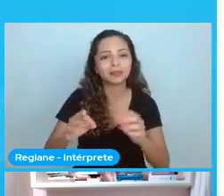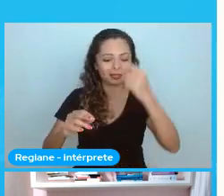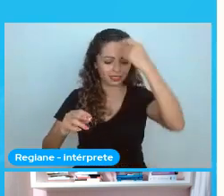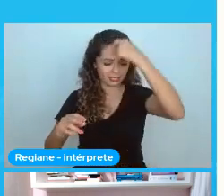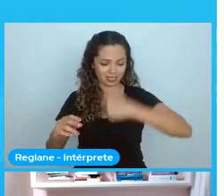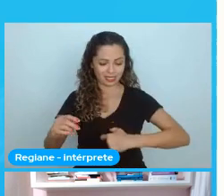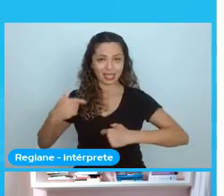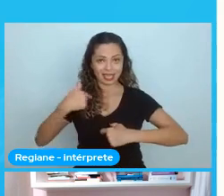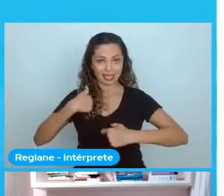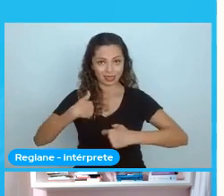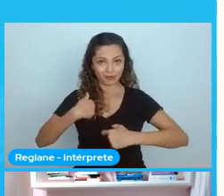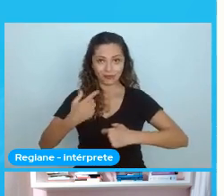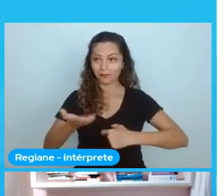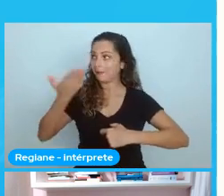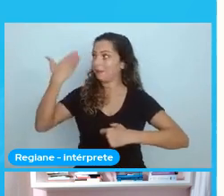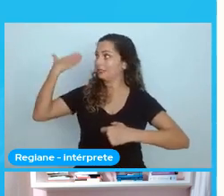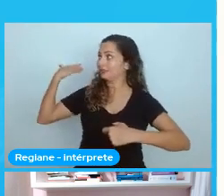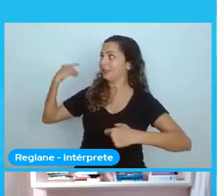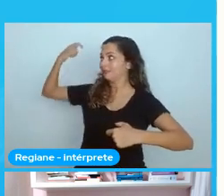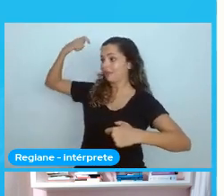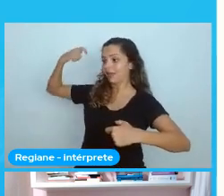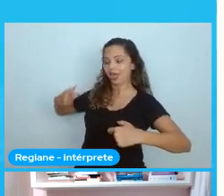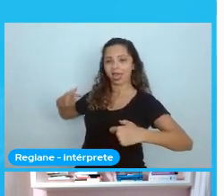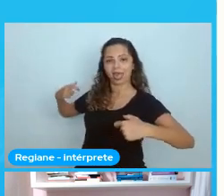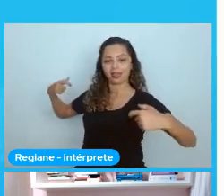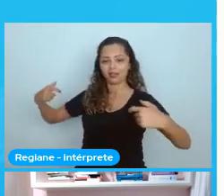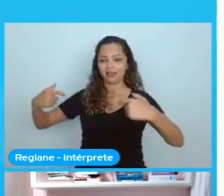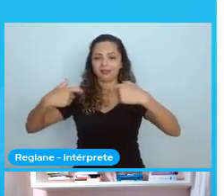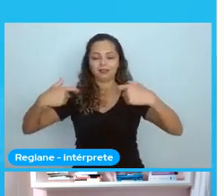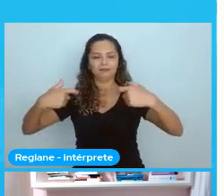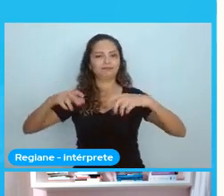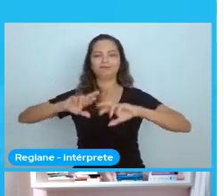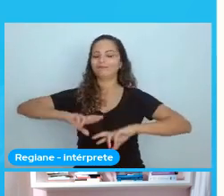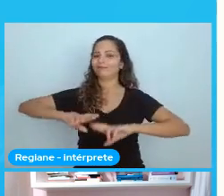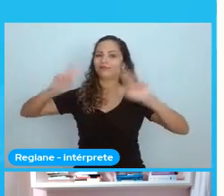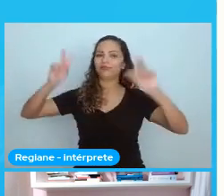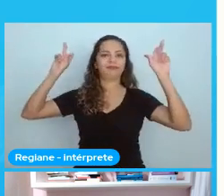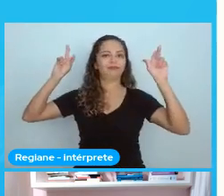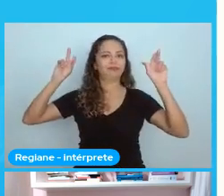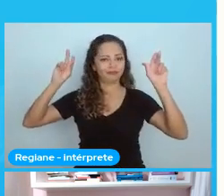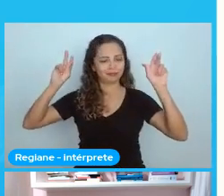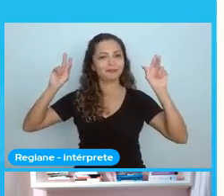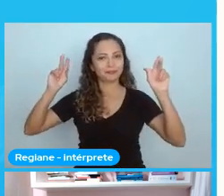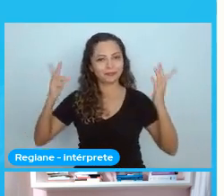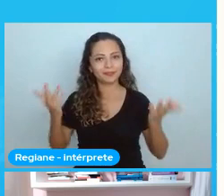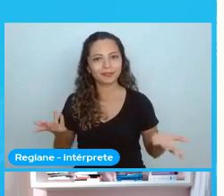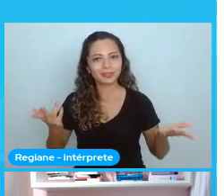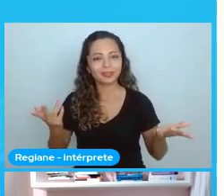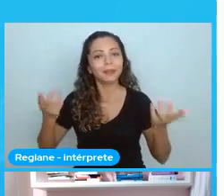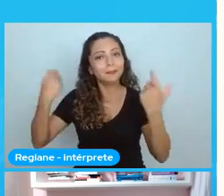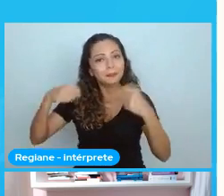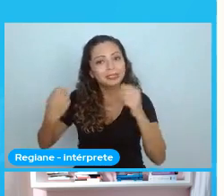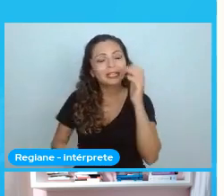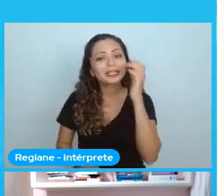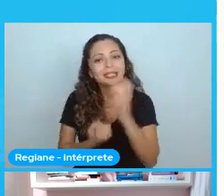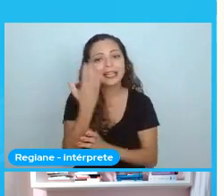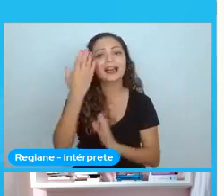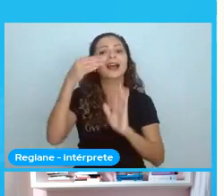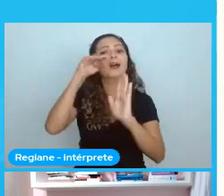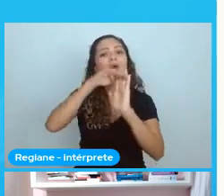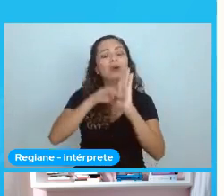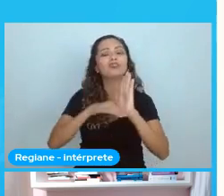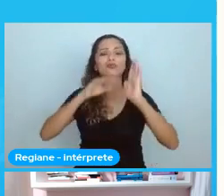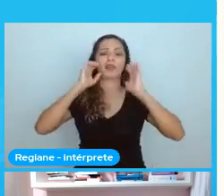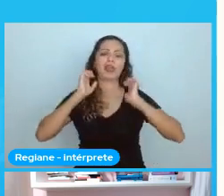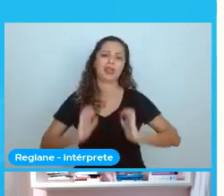conduta. Faça um código de ética. Faça... Crie mecanismos em que